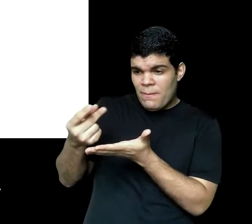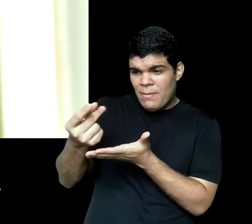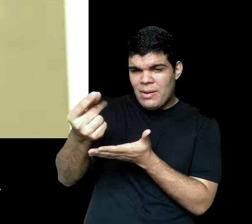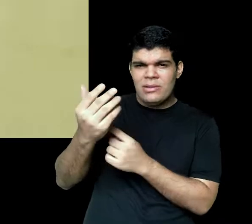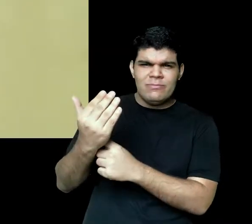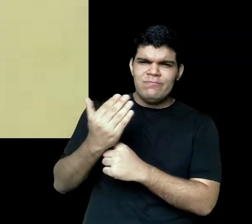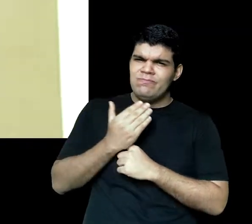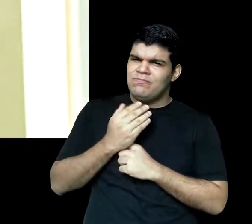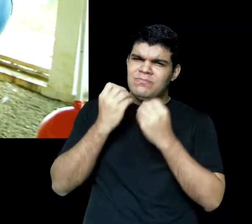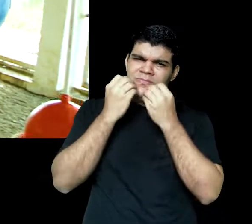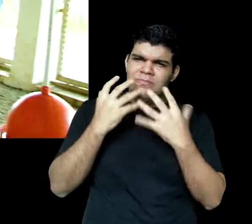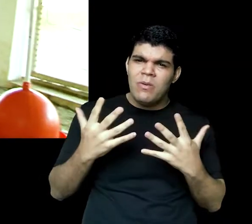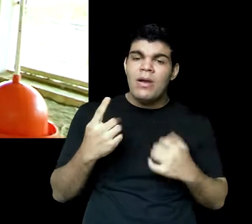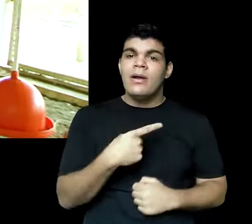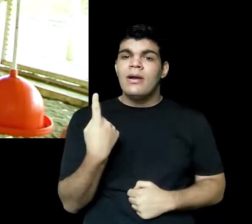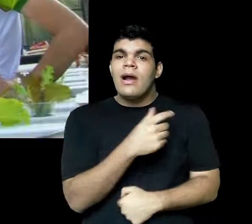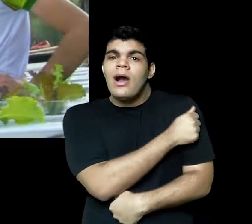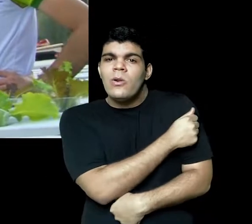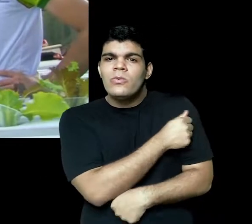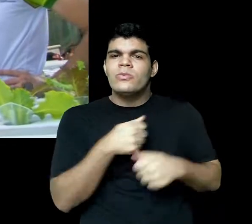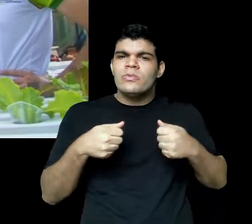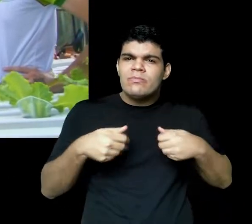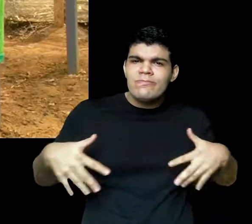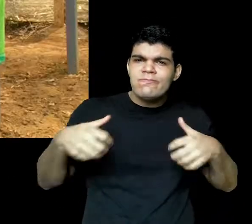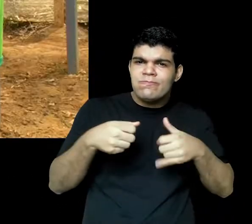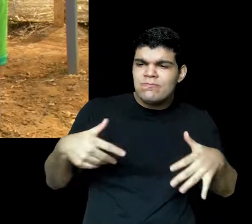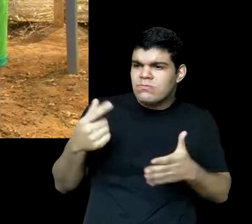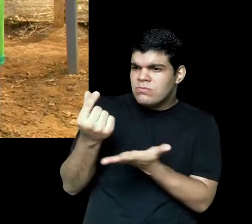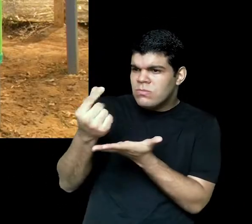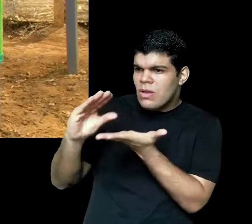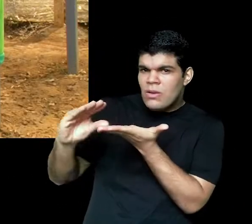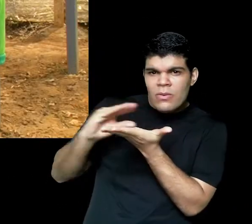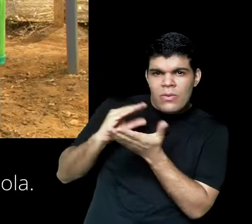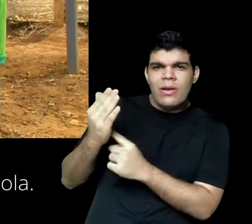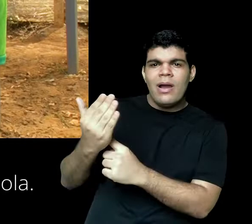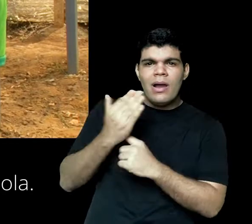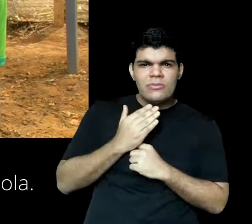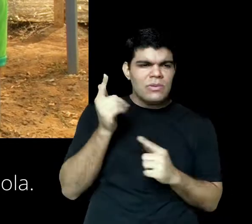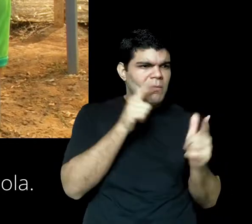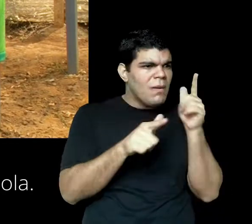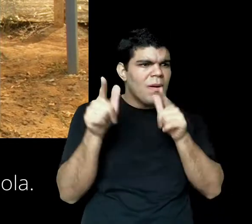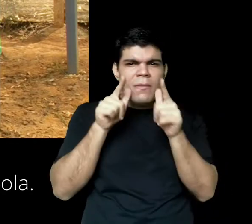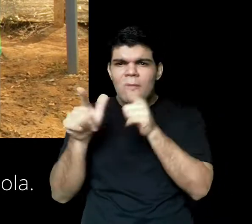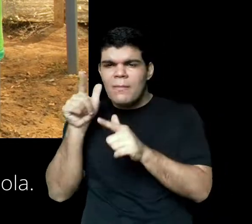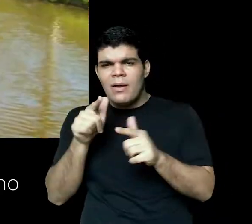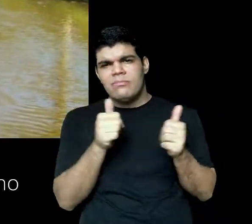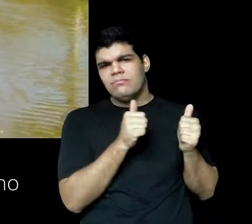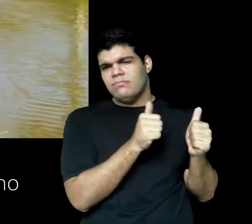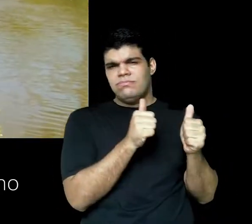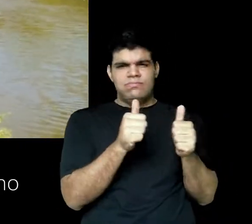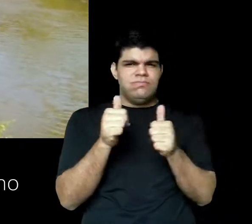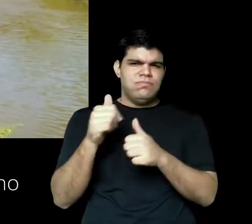muito boa. Então a escola dá uma ajuda, essa ajuda de custo, para que o aluno consiga conviver não só aqui na escola, mas também com gastos fora da escola.